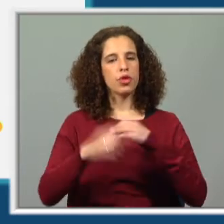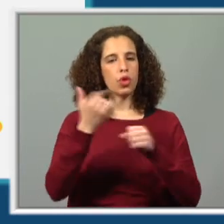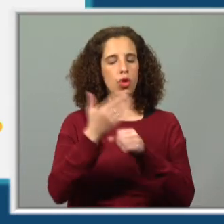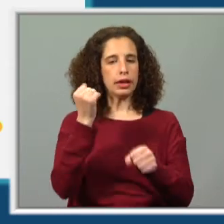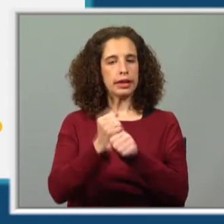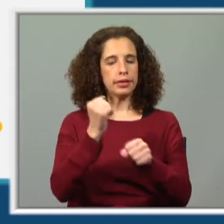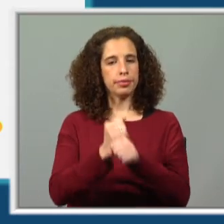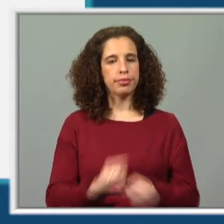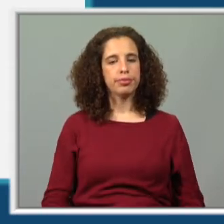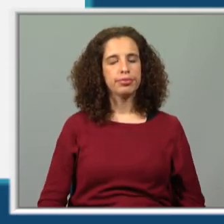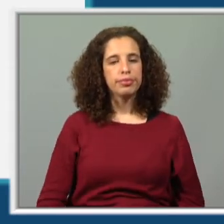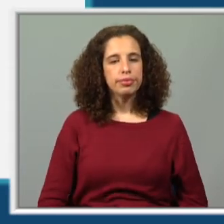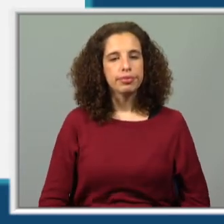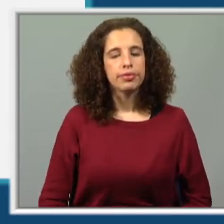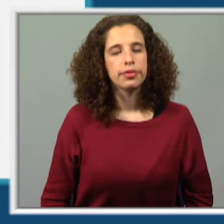exercícios.